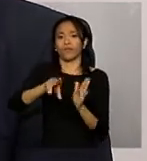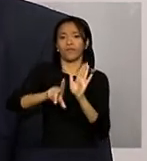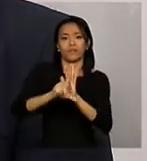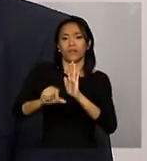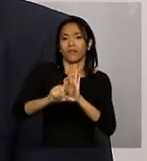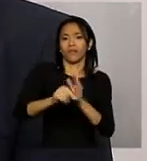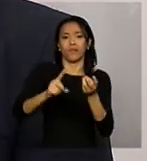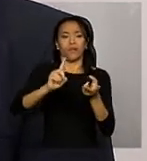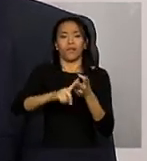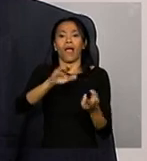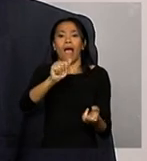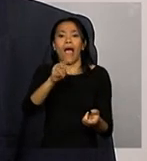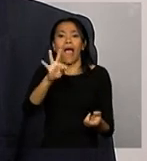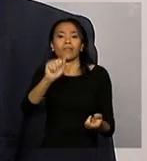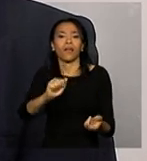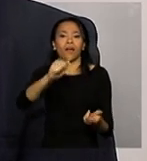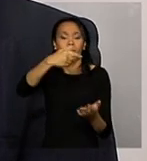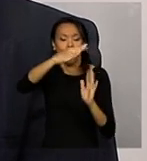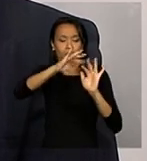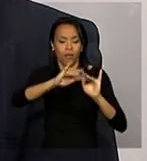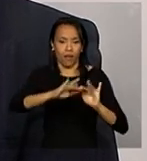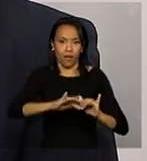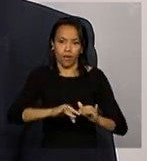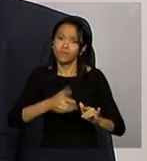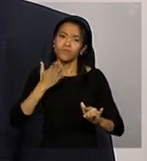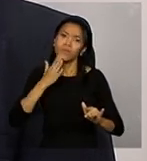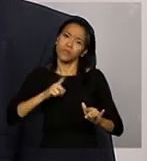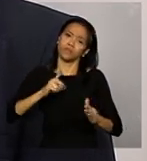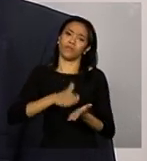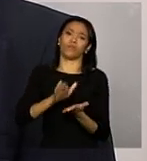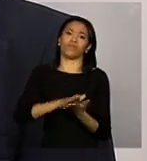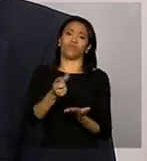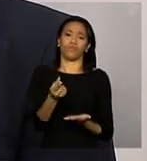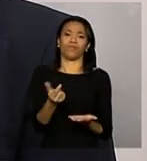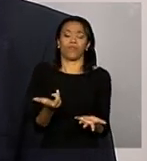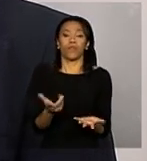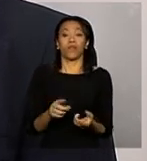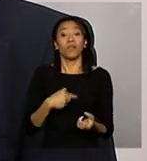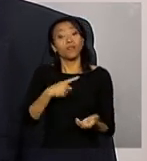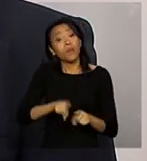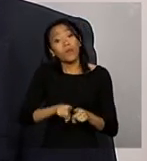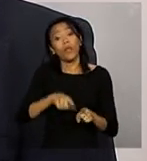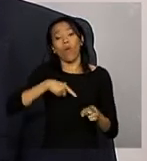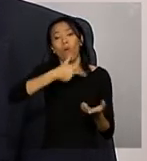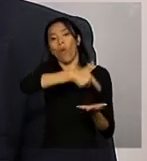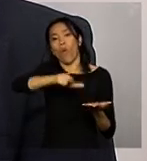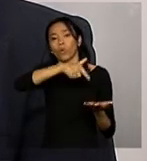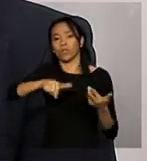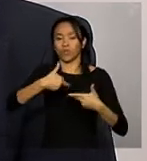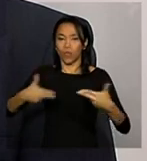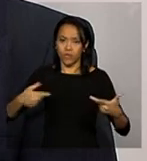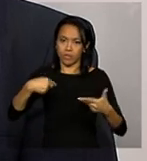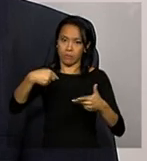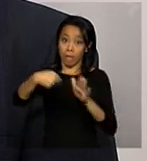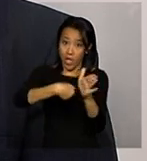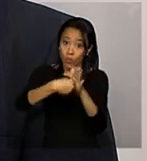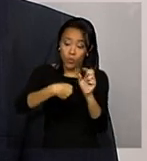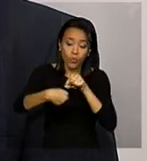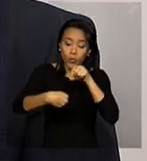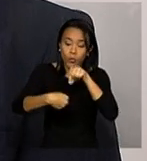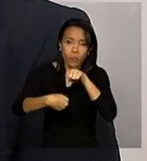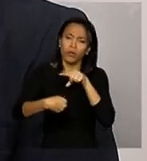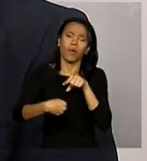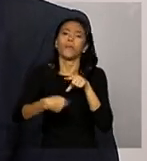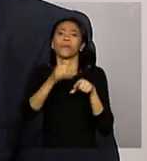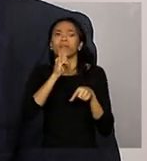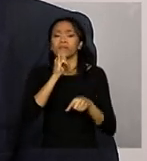relatórios de acompanhamento então tem outras coisas que o com relação às perguntas nós colocamos como por